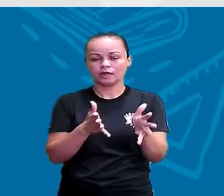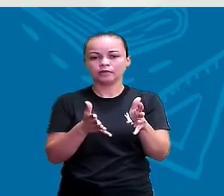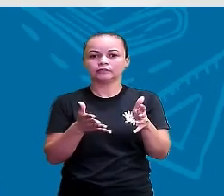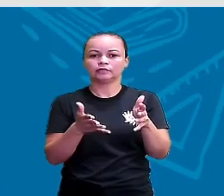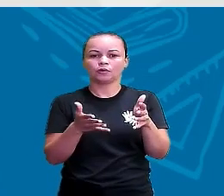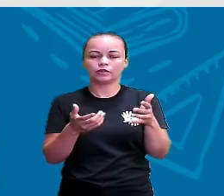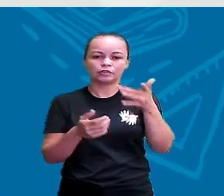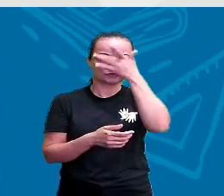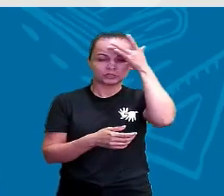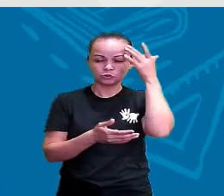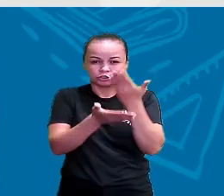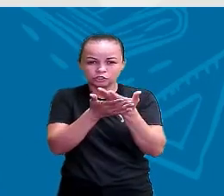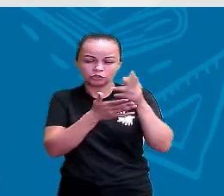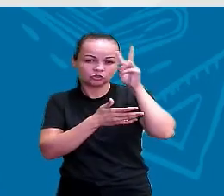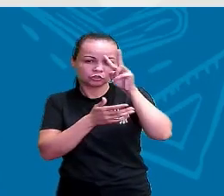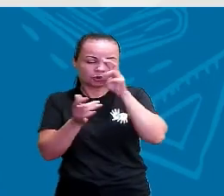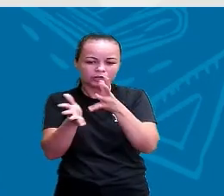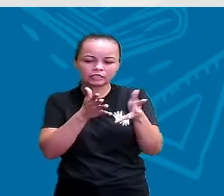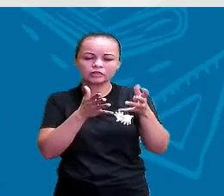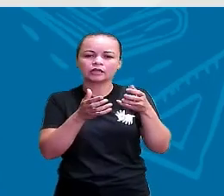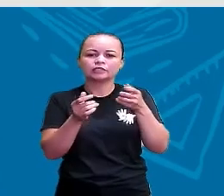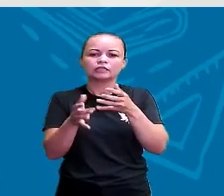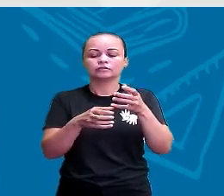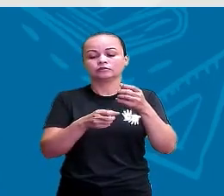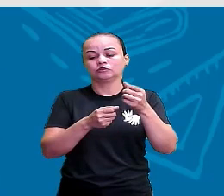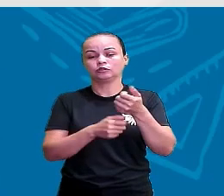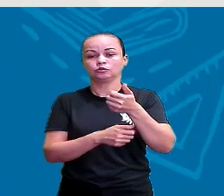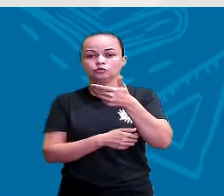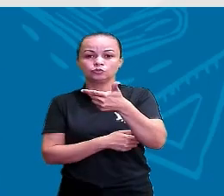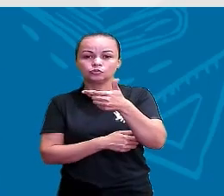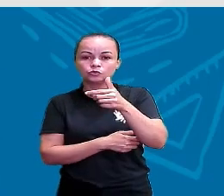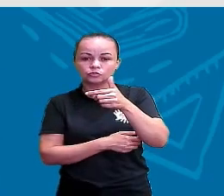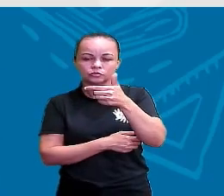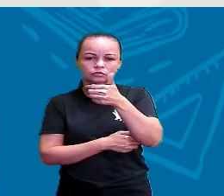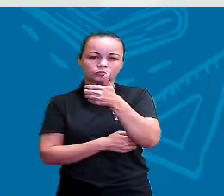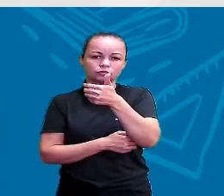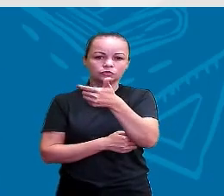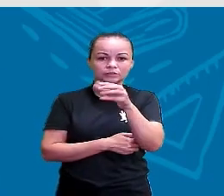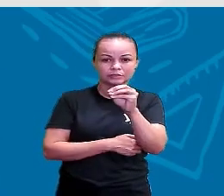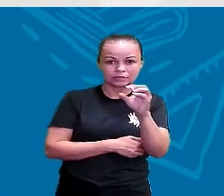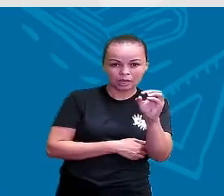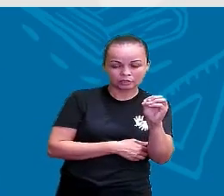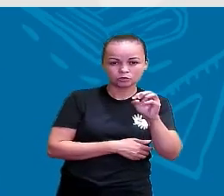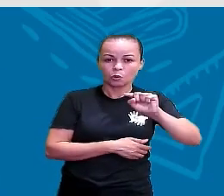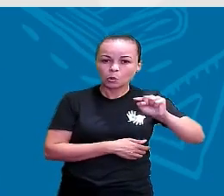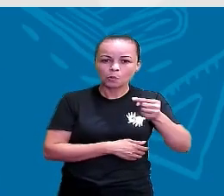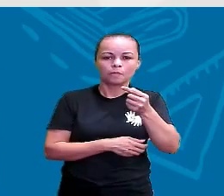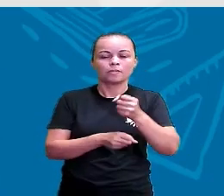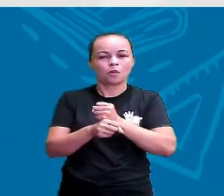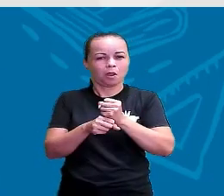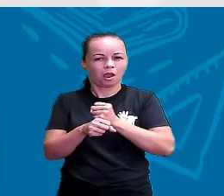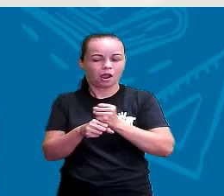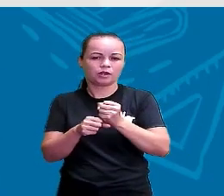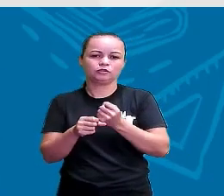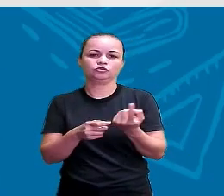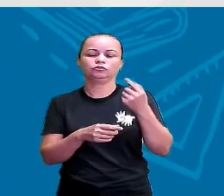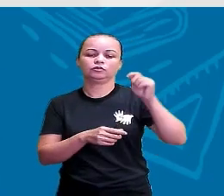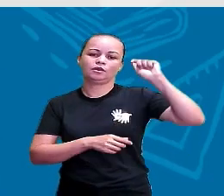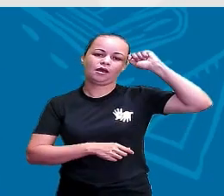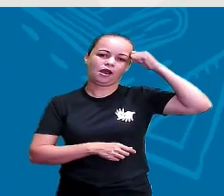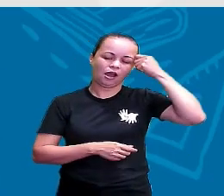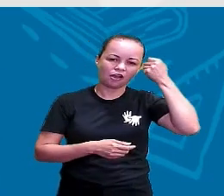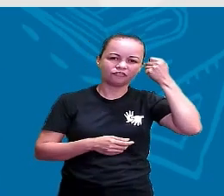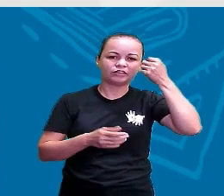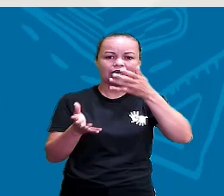os primeiros seres humanos surgiram há cerca de 200 mil anos na África. Eles não tinham território fixo e se